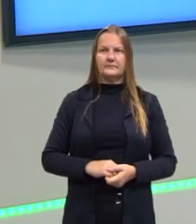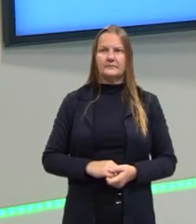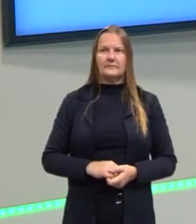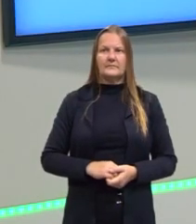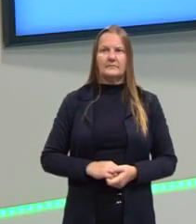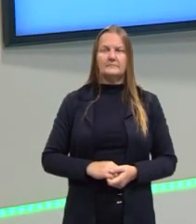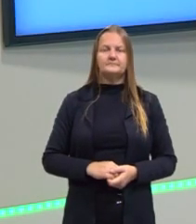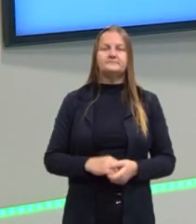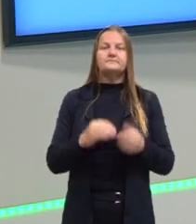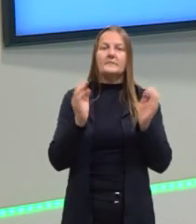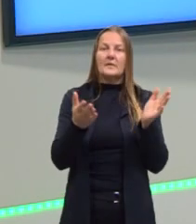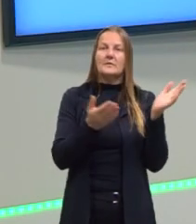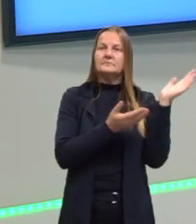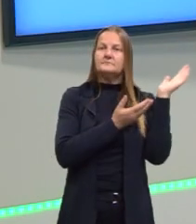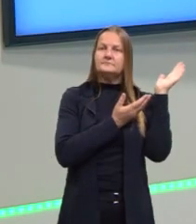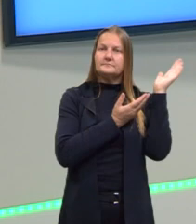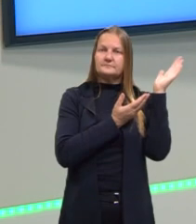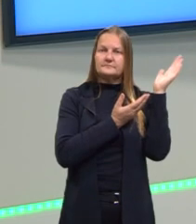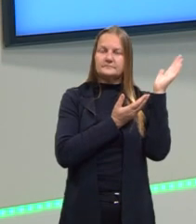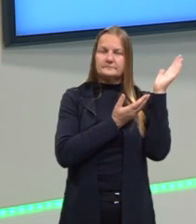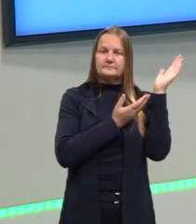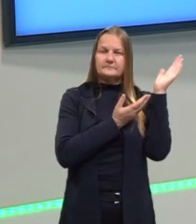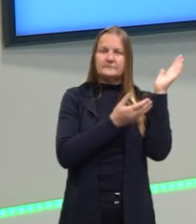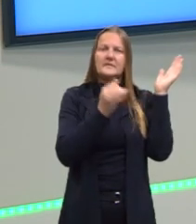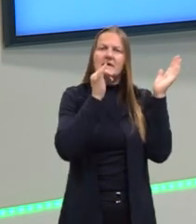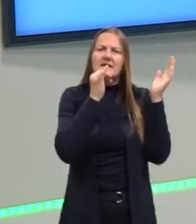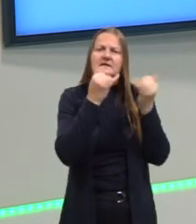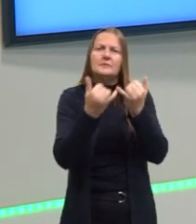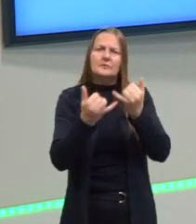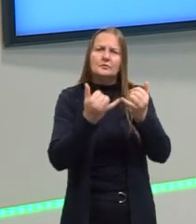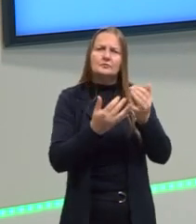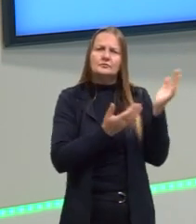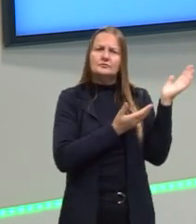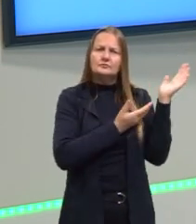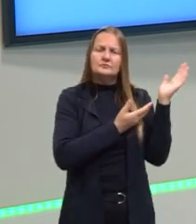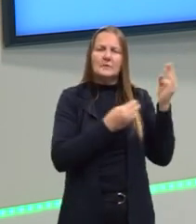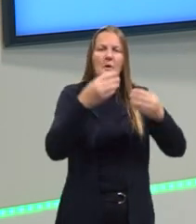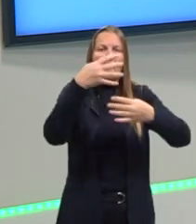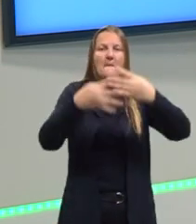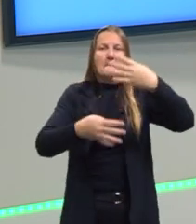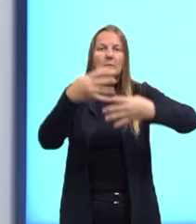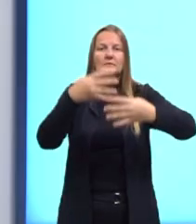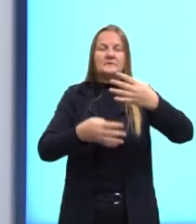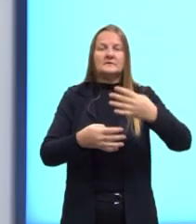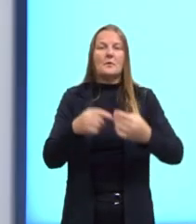Aqui nós temos um exemplo de mutação pontual.